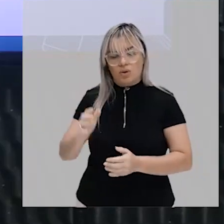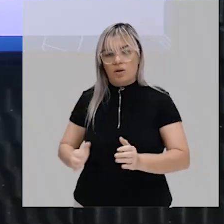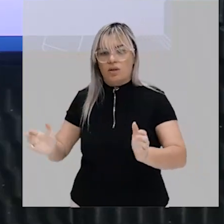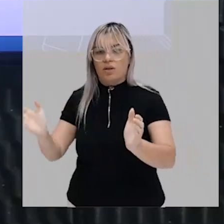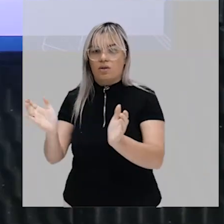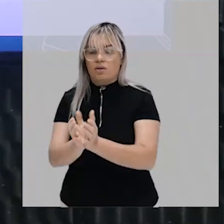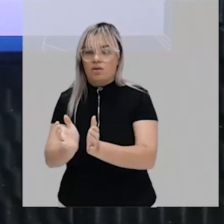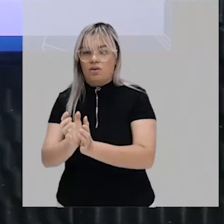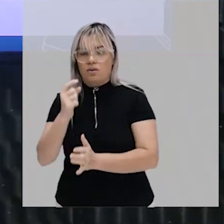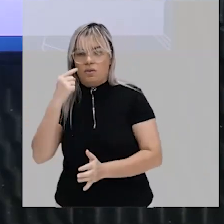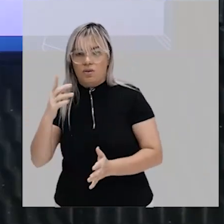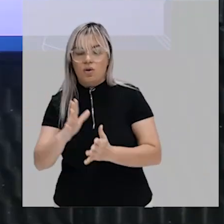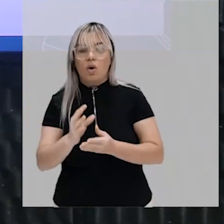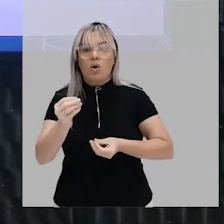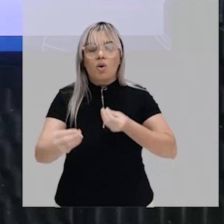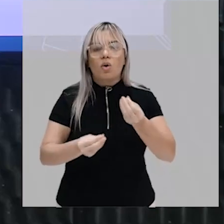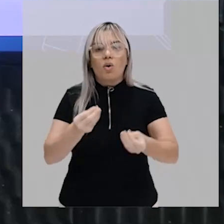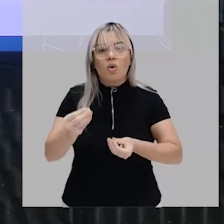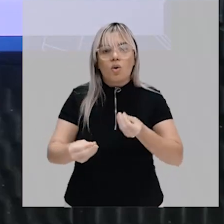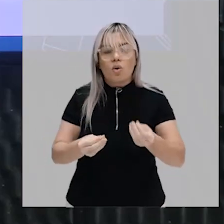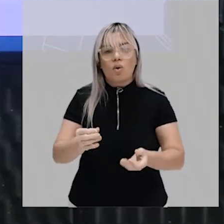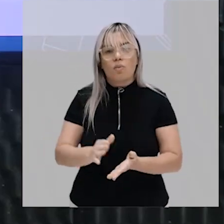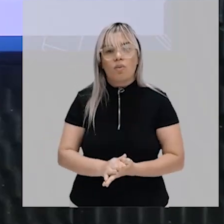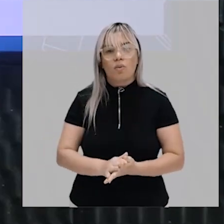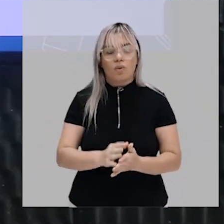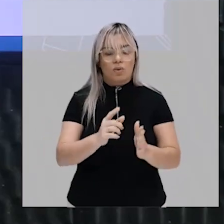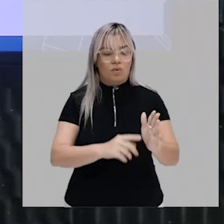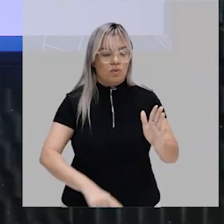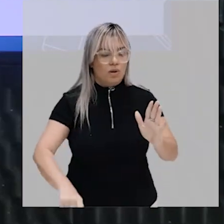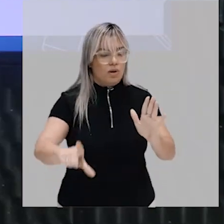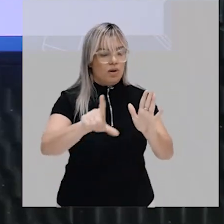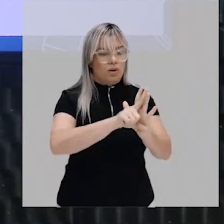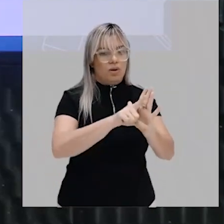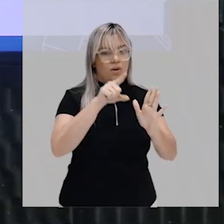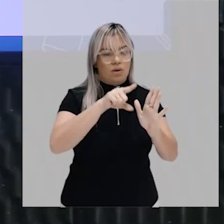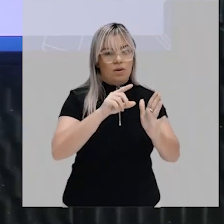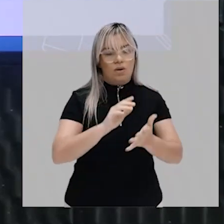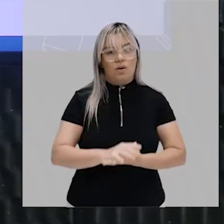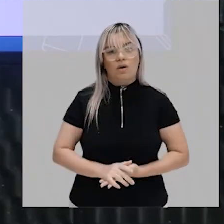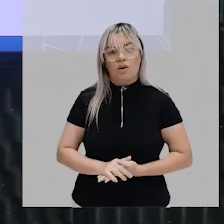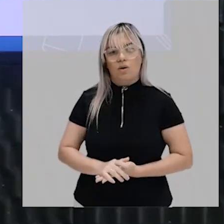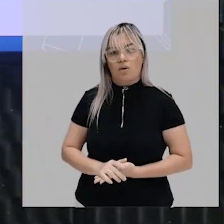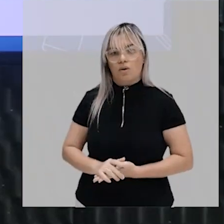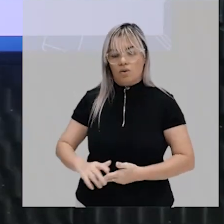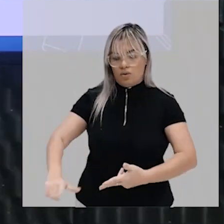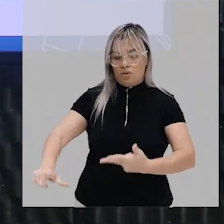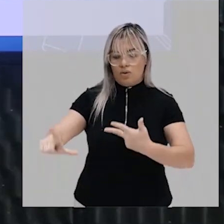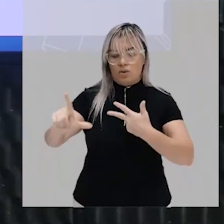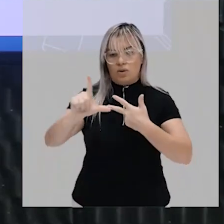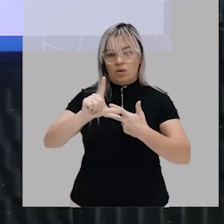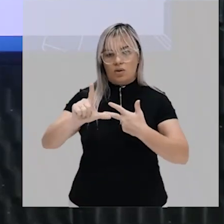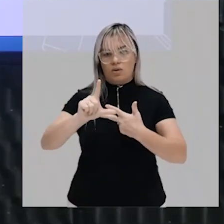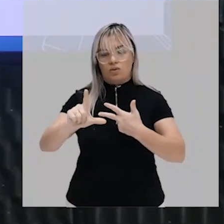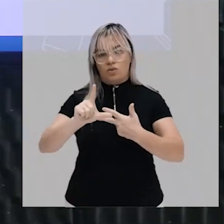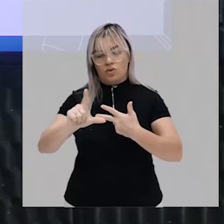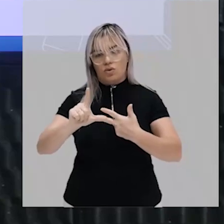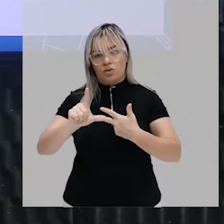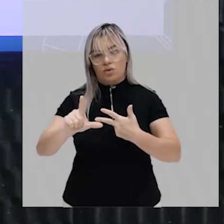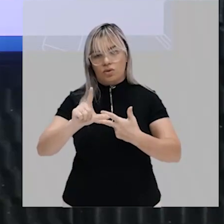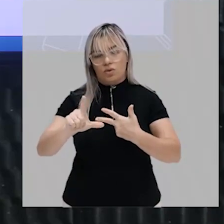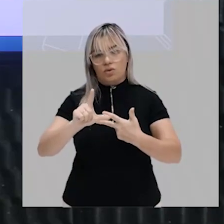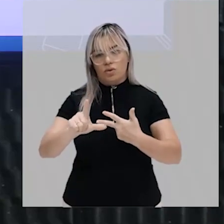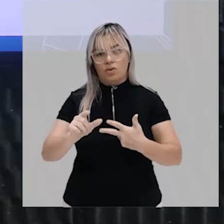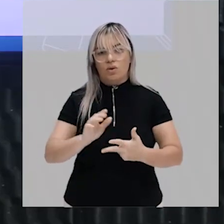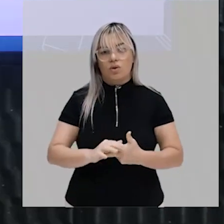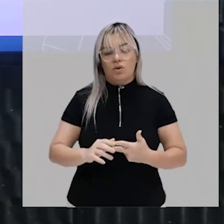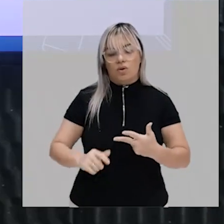quem cria as leis é o Estado o poder legislativo quem julga o poder judiciário o poder legislativo inclusive para